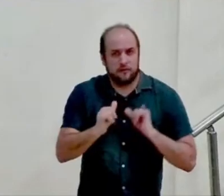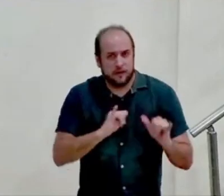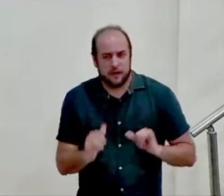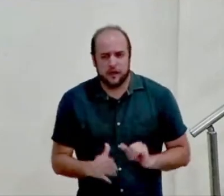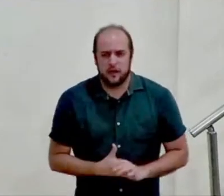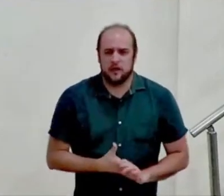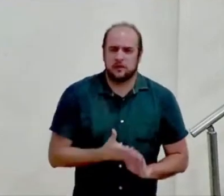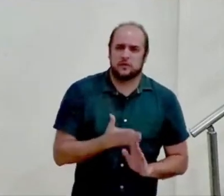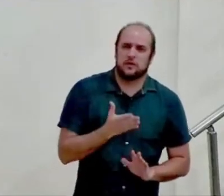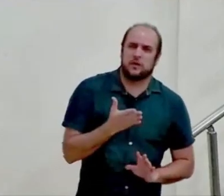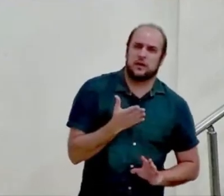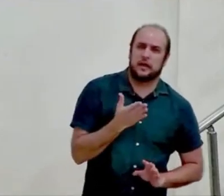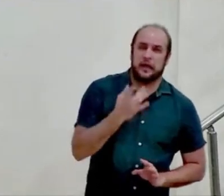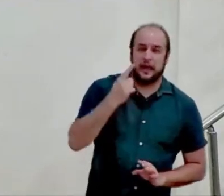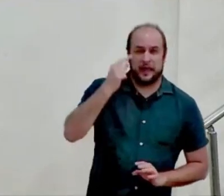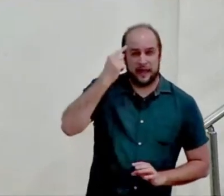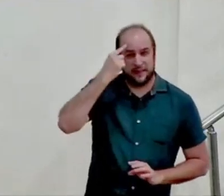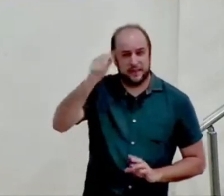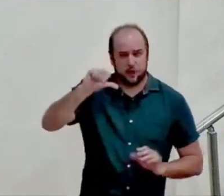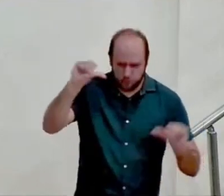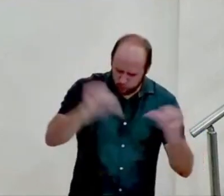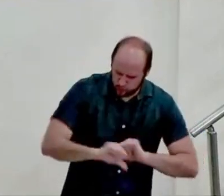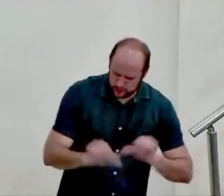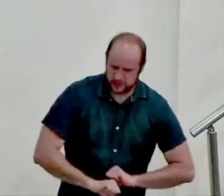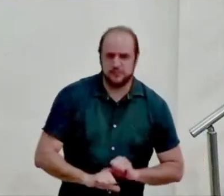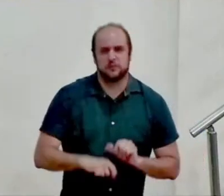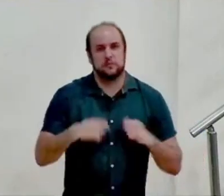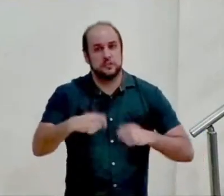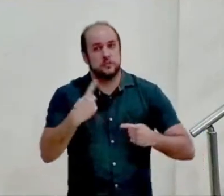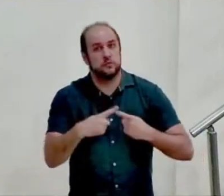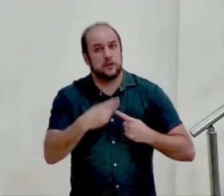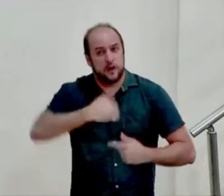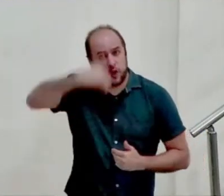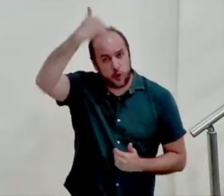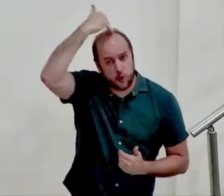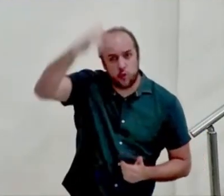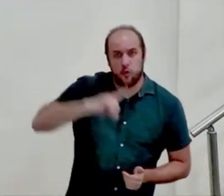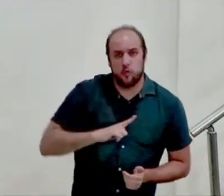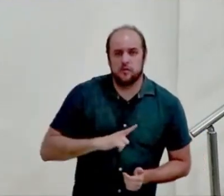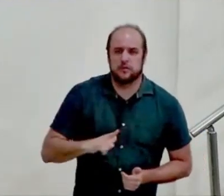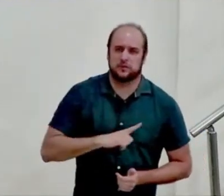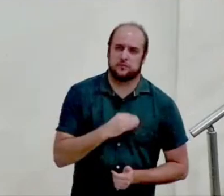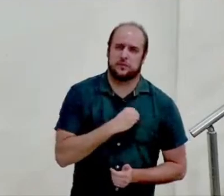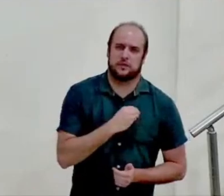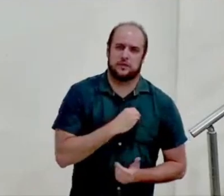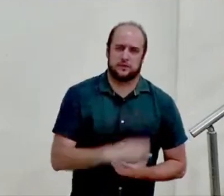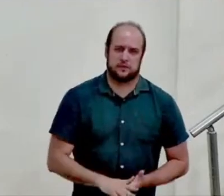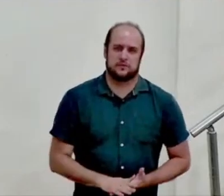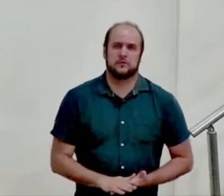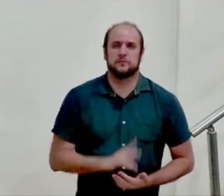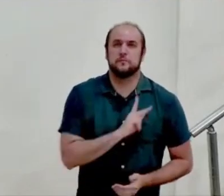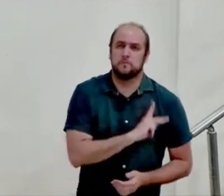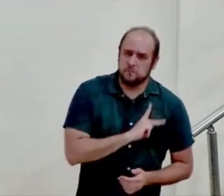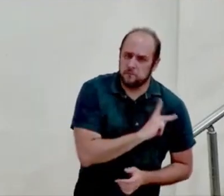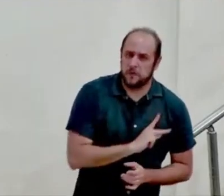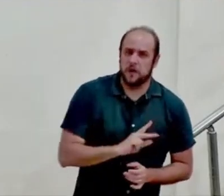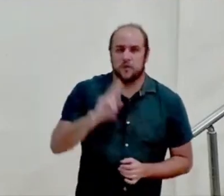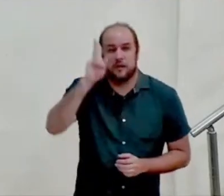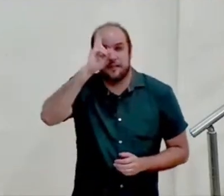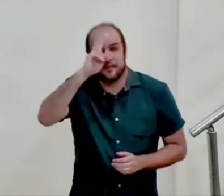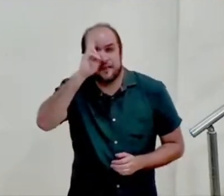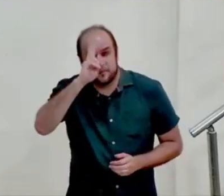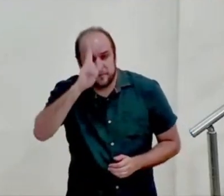sentença da condenação é necessária por causa da culpa do pecado e então Paulo traz a nossa memória